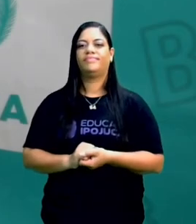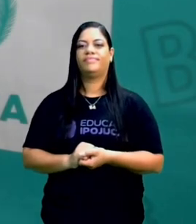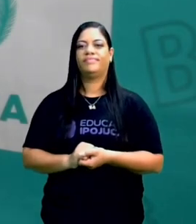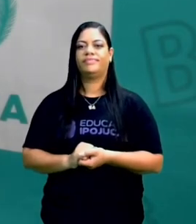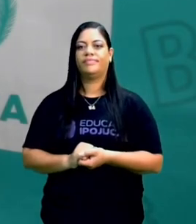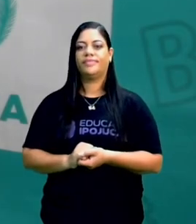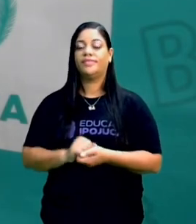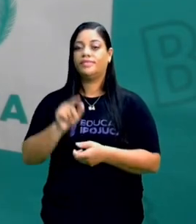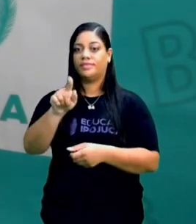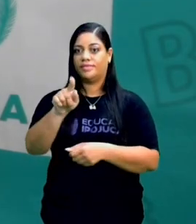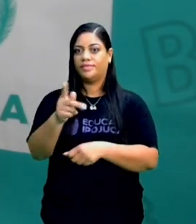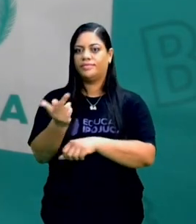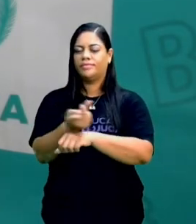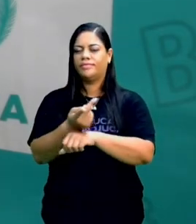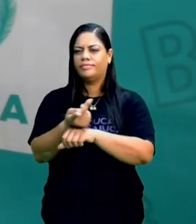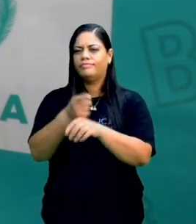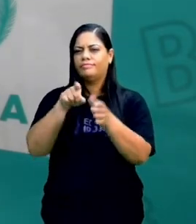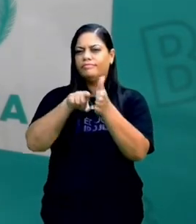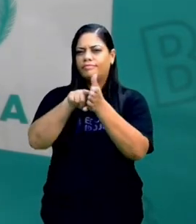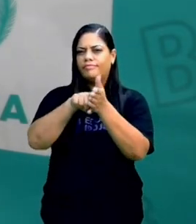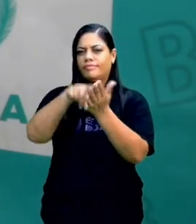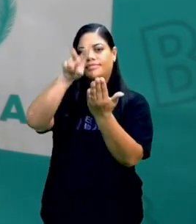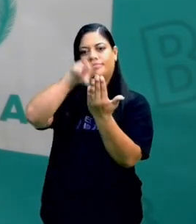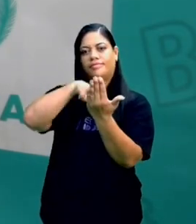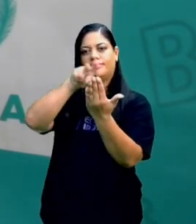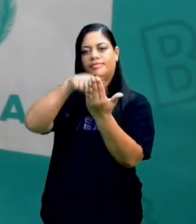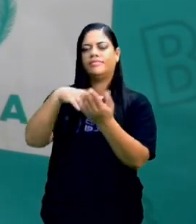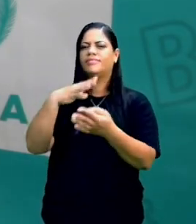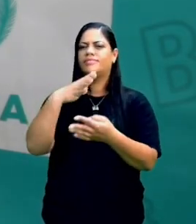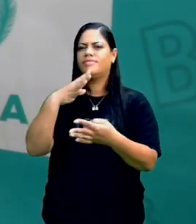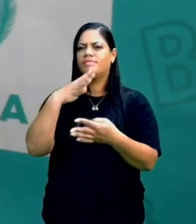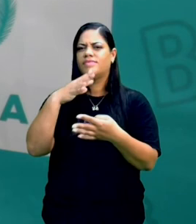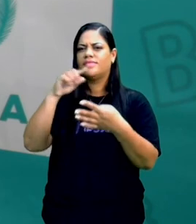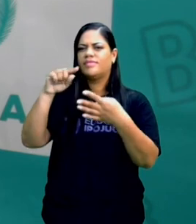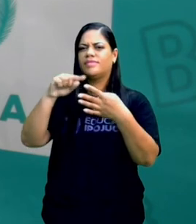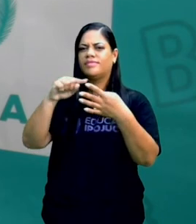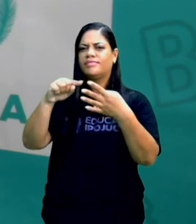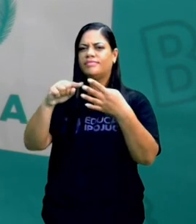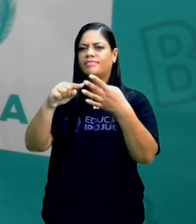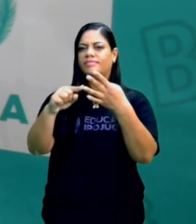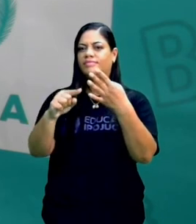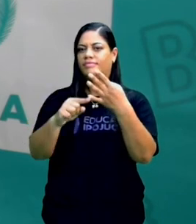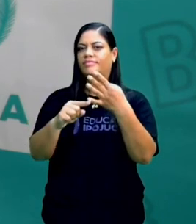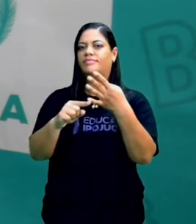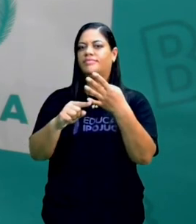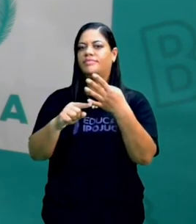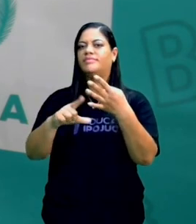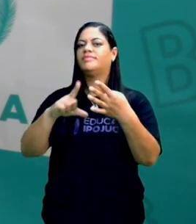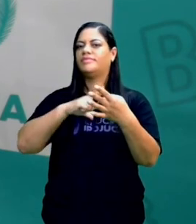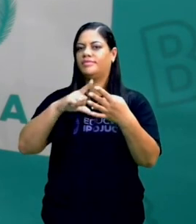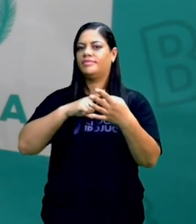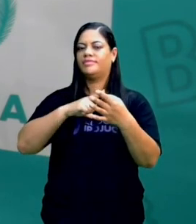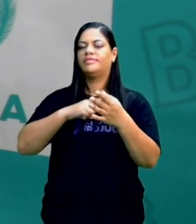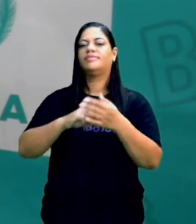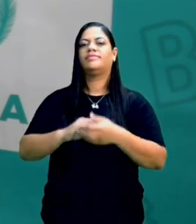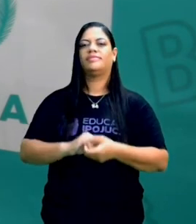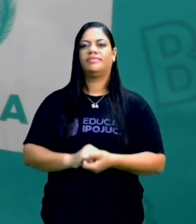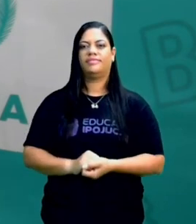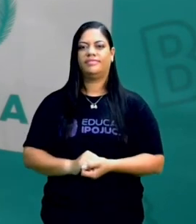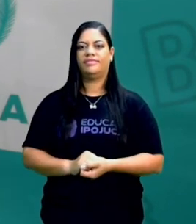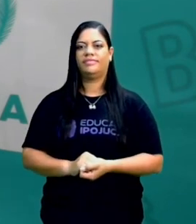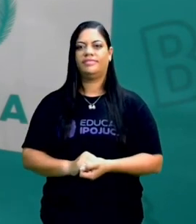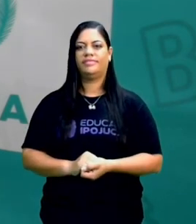pesquisar uma literatura de cordel e vai ler e vai reconhecendo os versos que vão interligando entre ele.